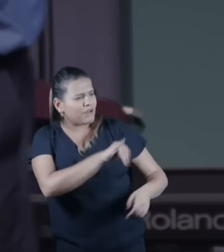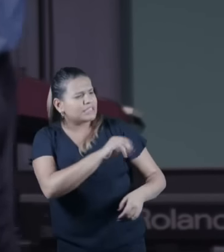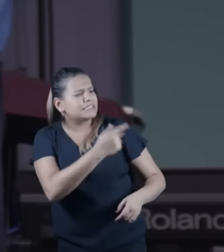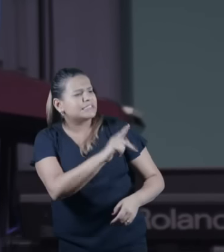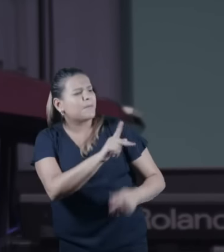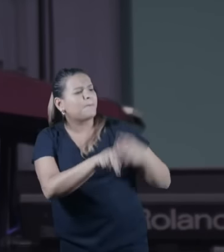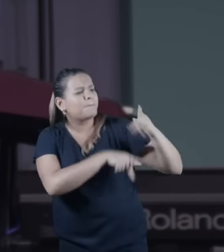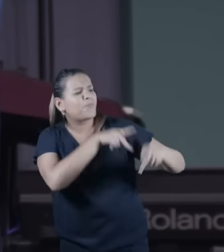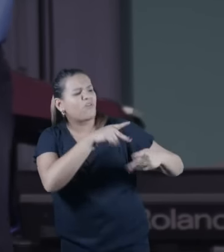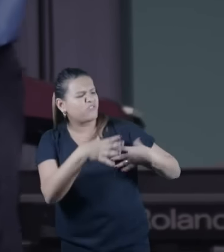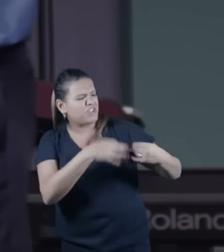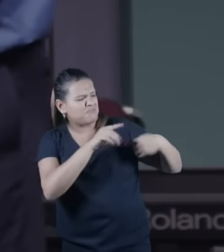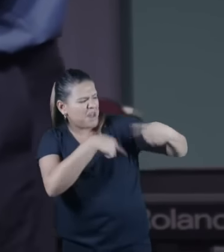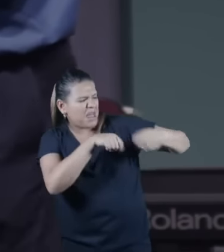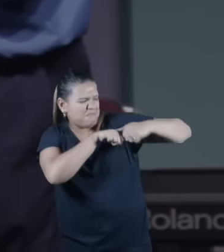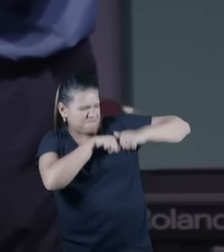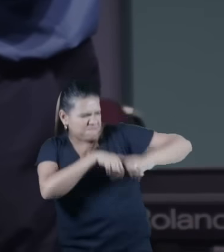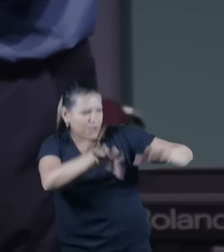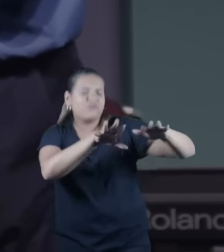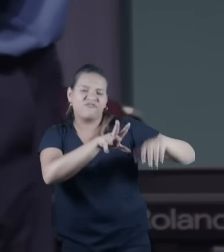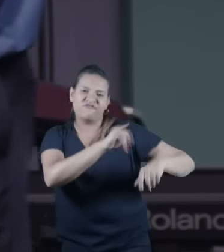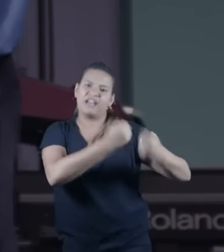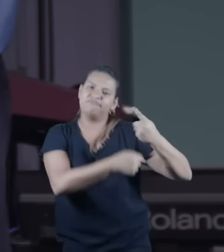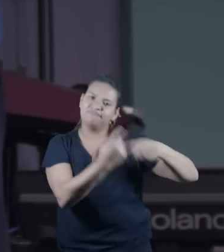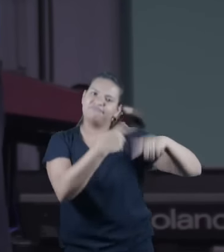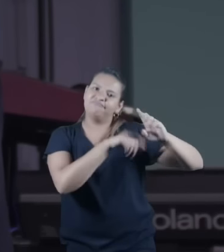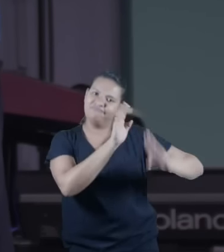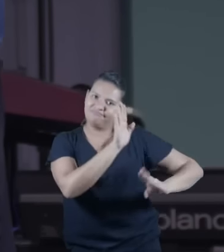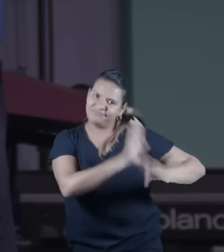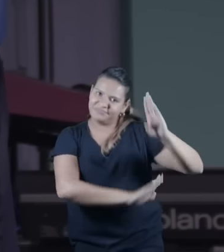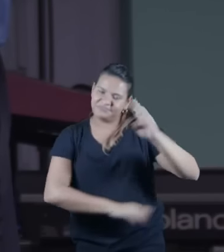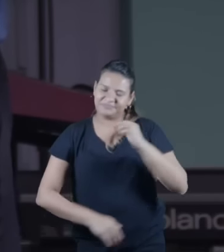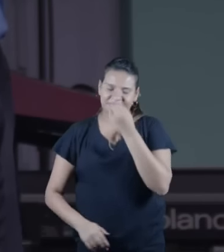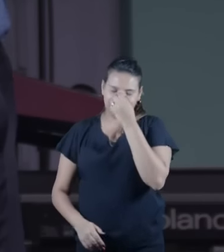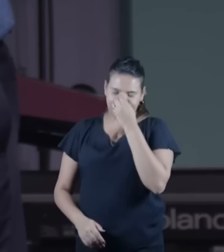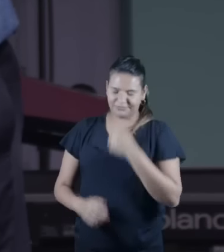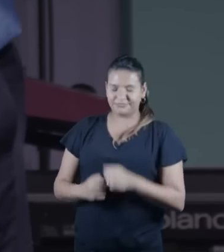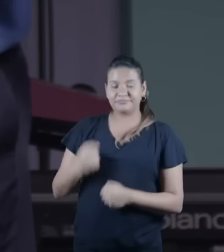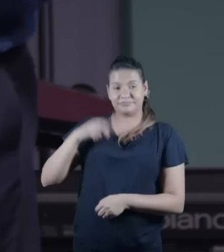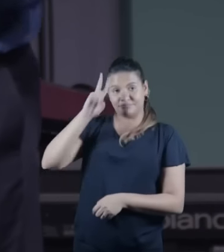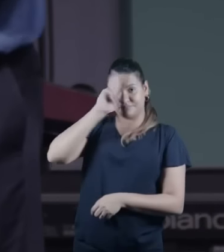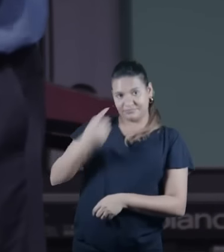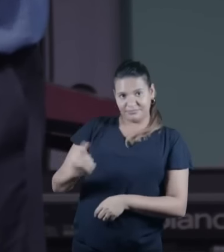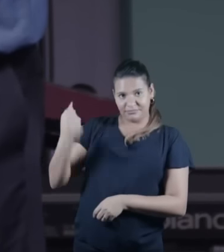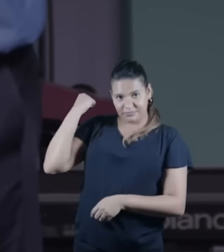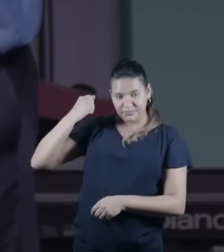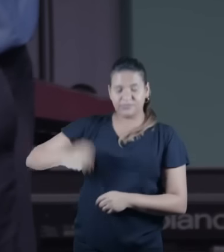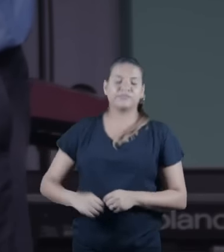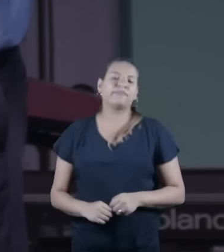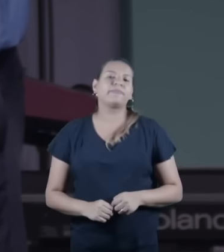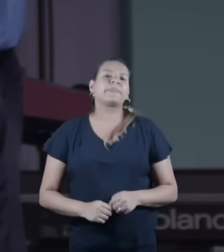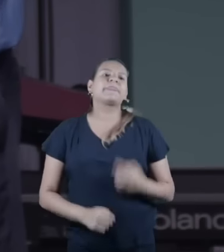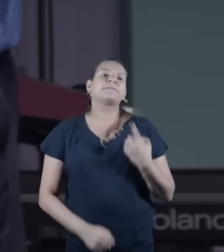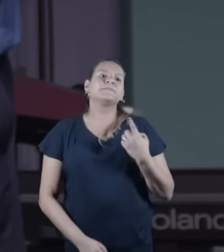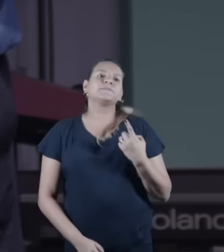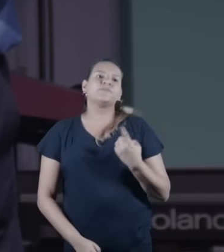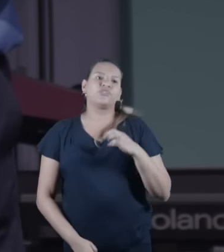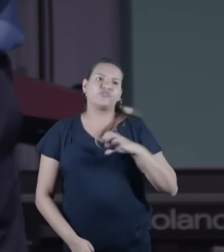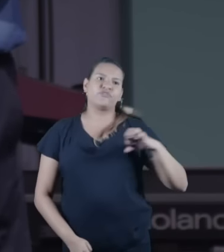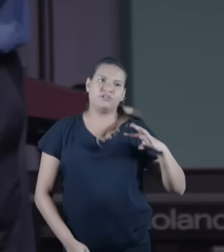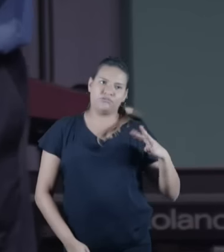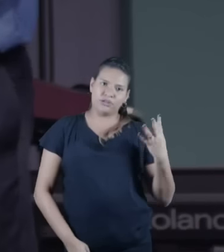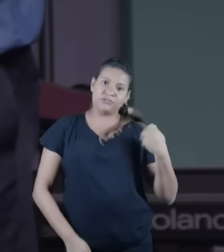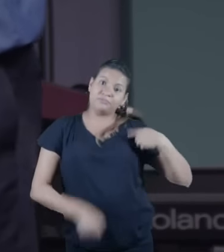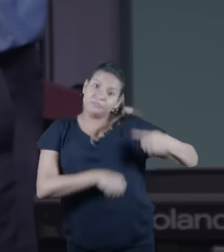que no ano de 2008 Aline eu já tinha ido a Israel em 94 pela primeira vez mas em 2008